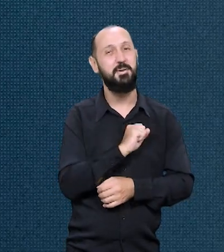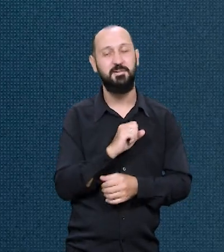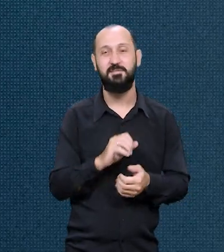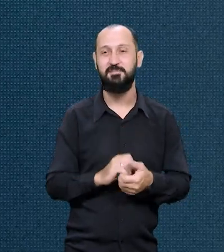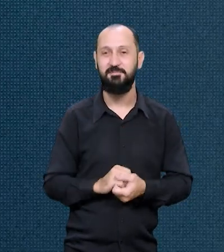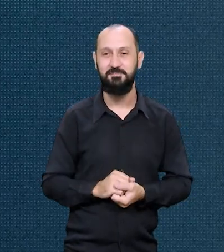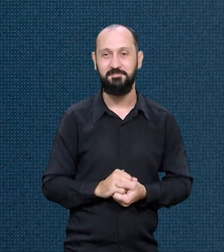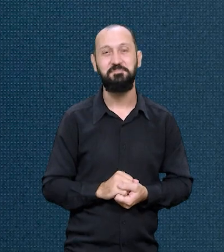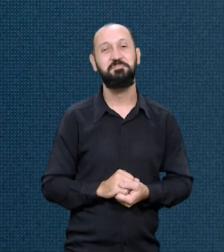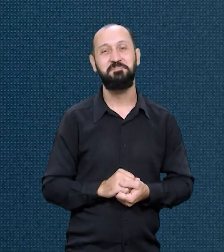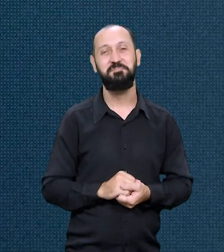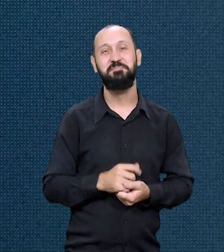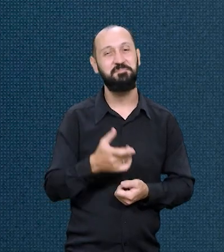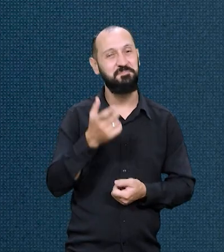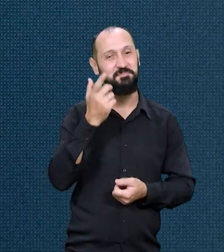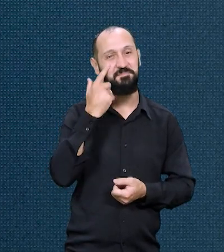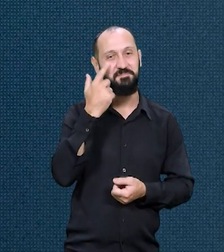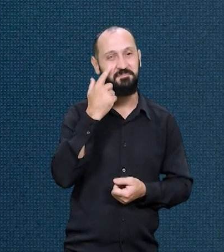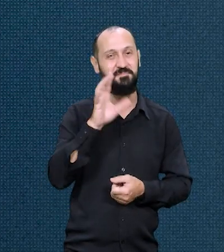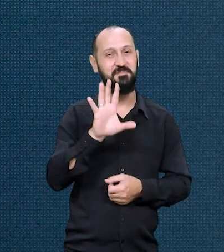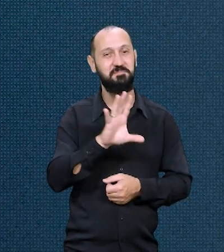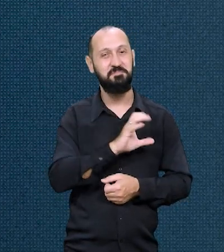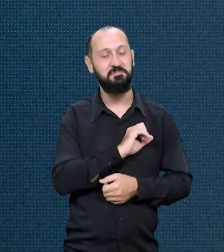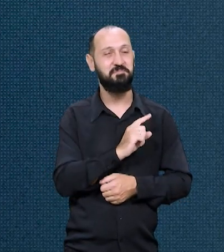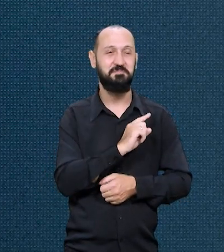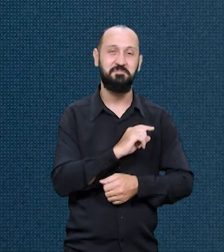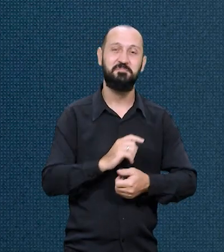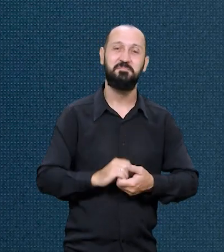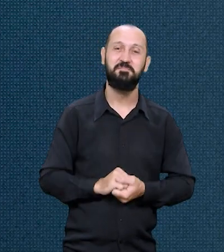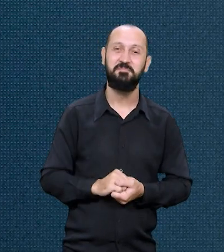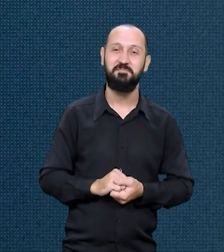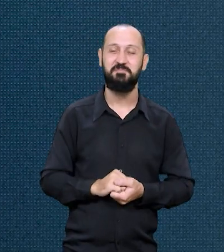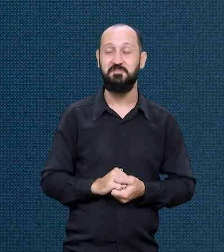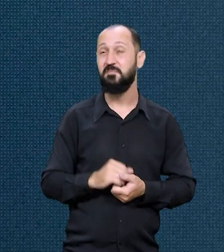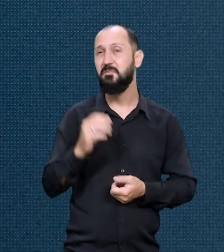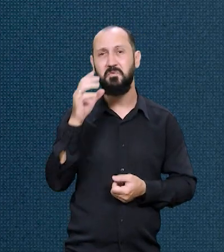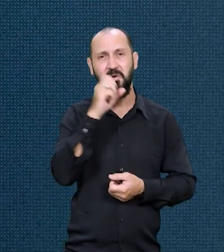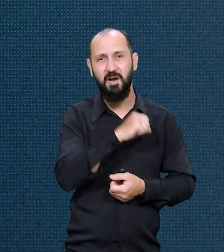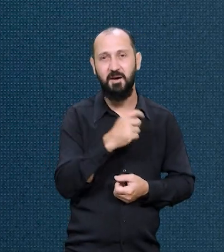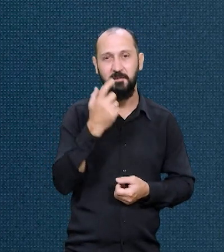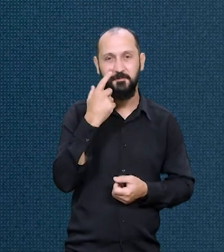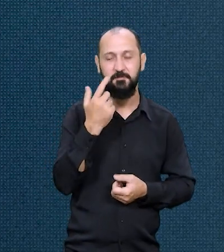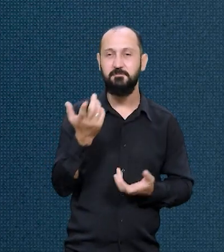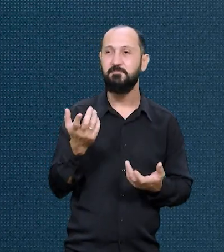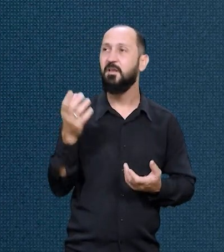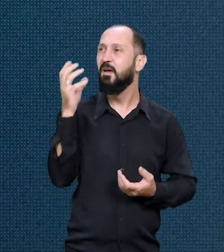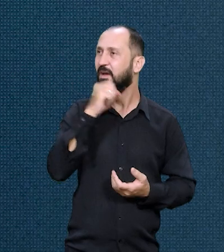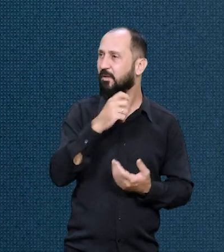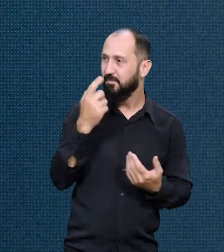Olha isso. Olha, apaixonei. Você viu o que é a abdência?